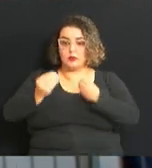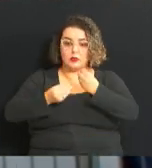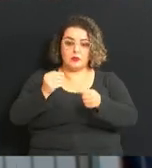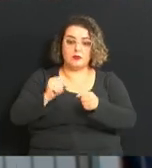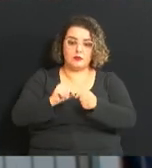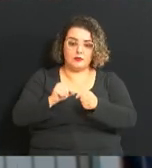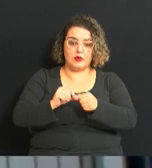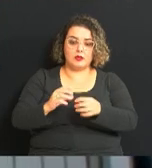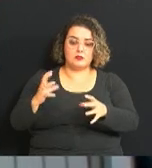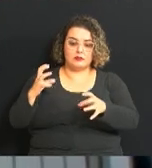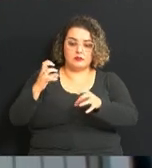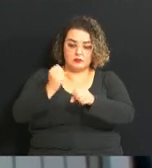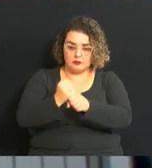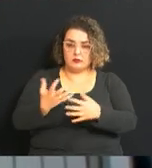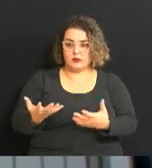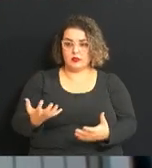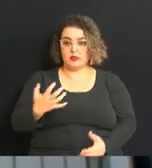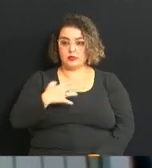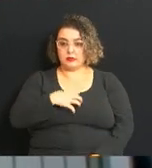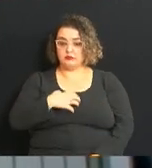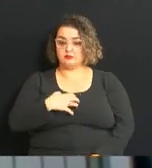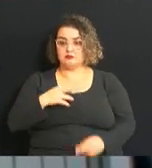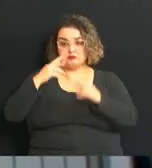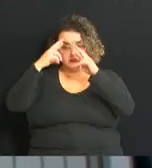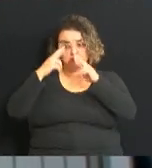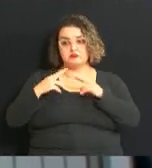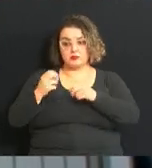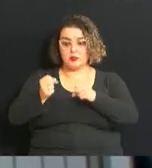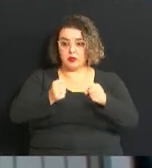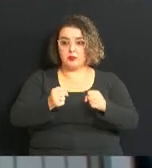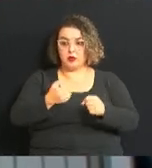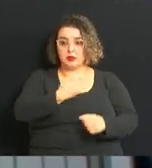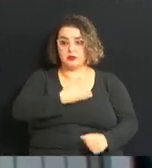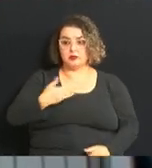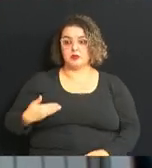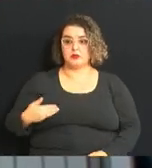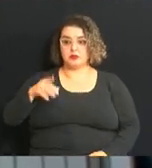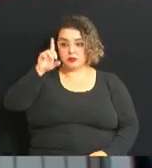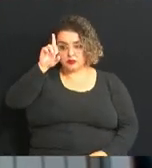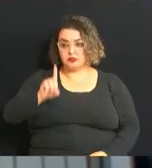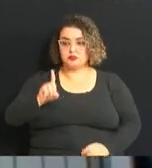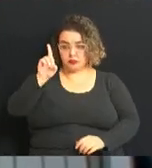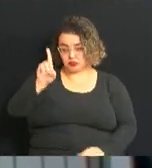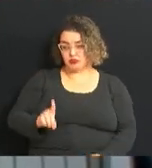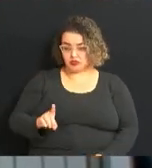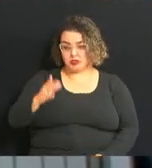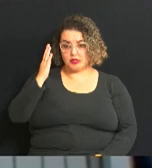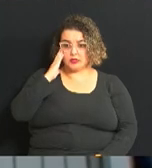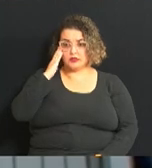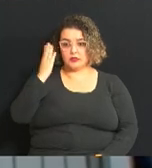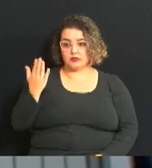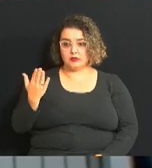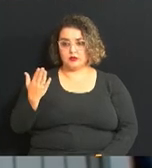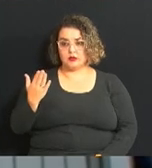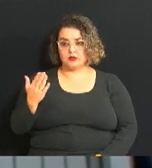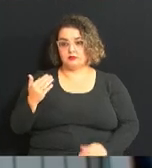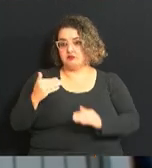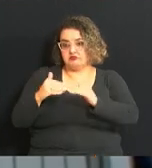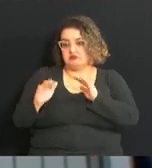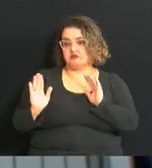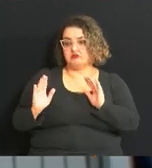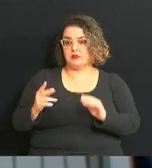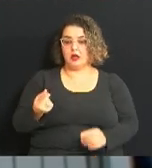satisfeito, sentindo respeitado pelo poder público no seu direito de saber, e até, se ele não concordar com esses